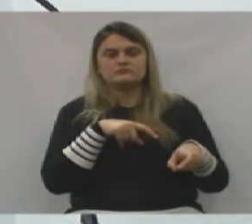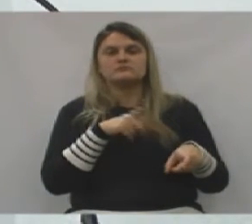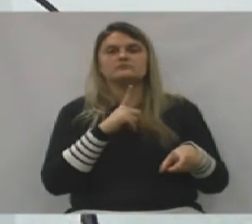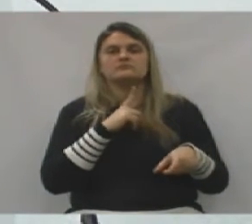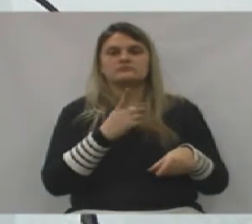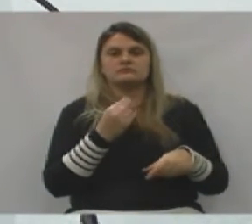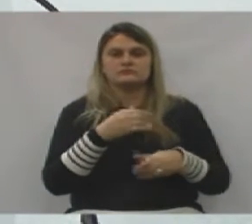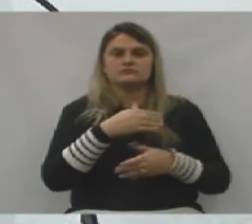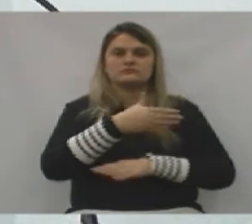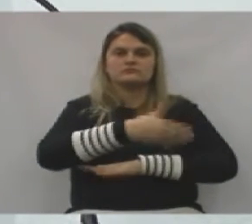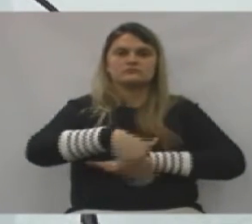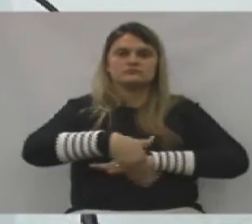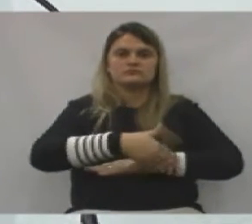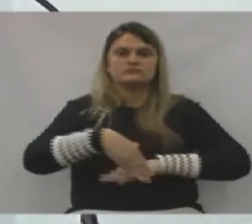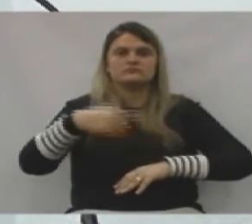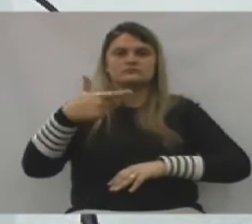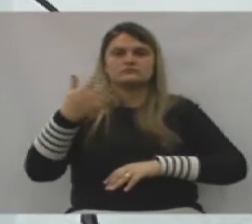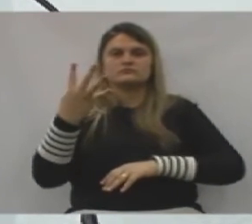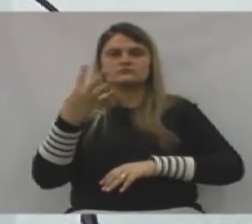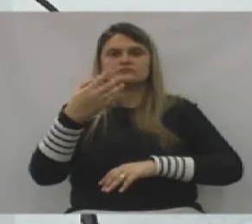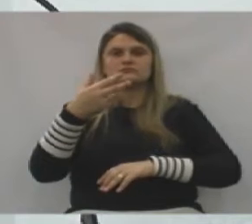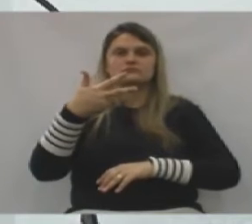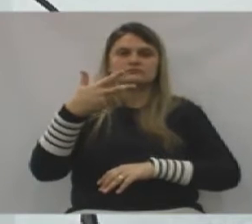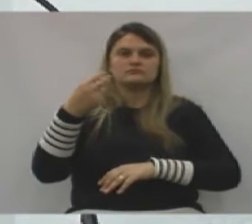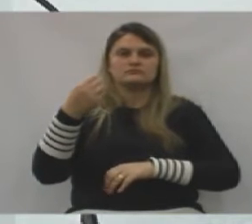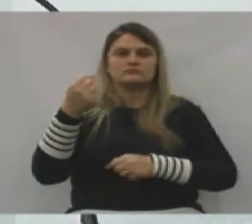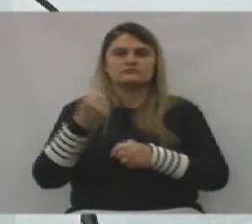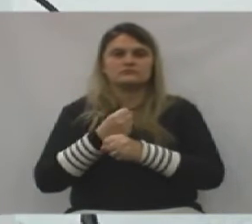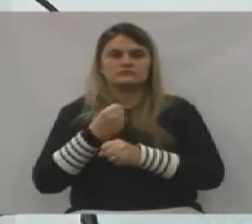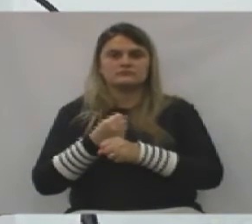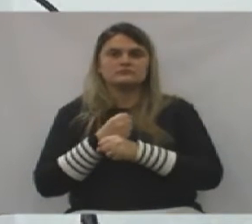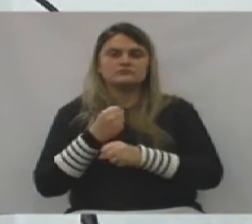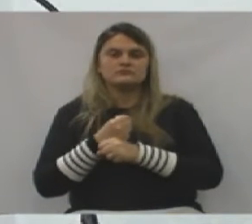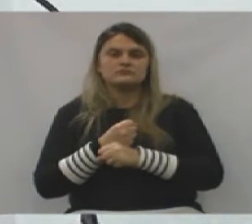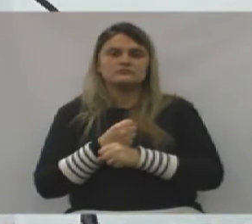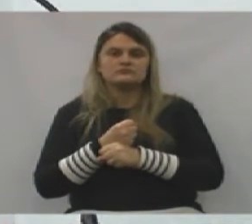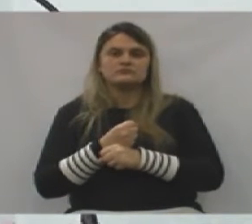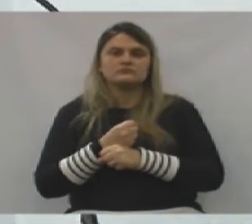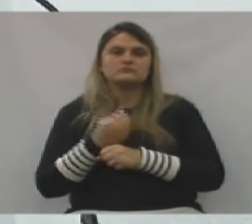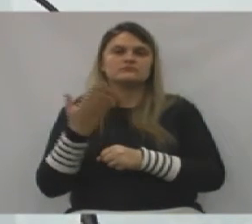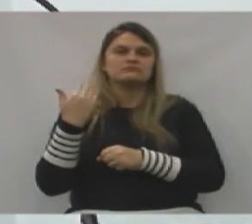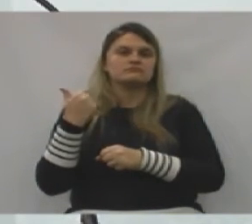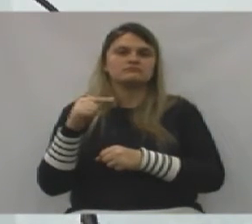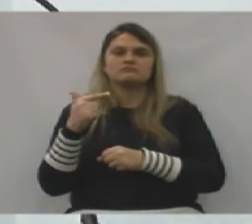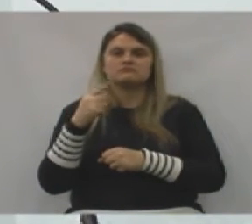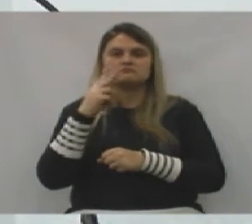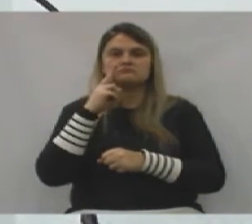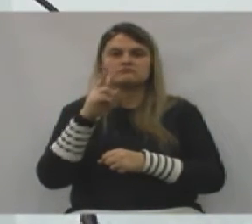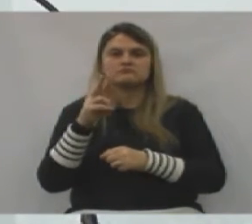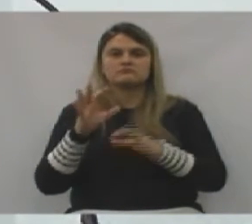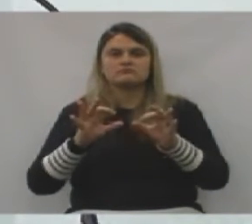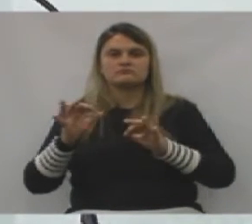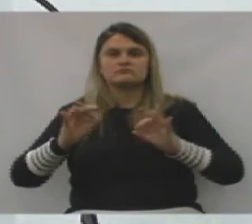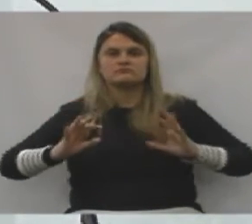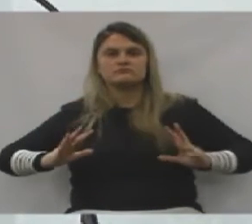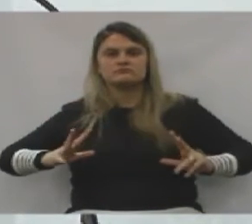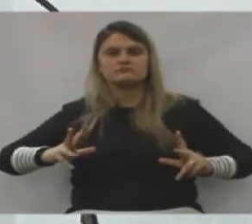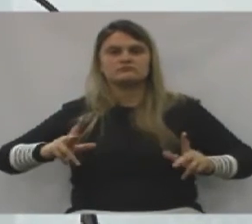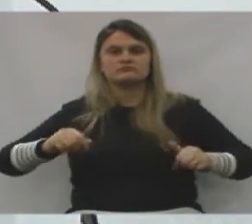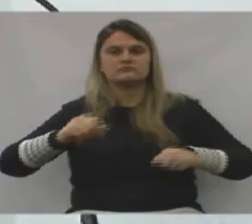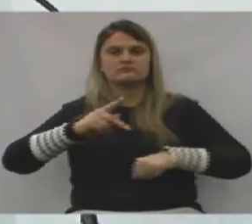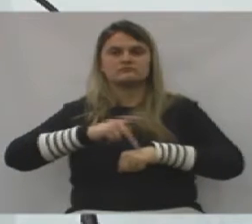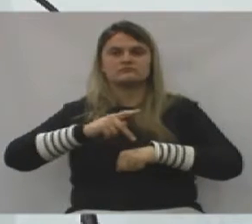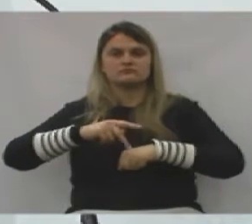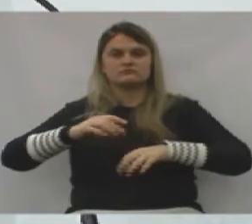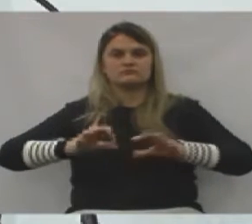Várias estradas aí com 24%, 25%, 30 anos, há anos não viam maquinário, não viam